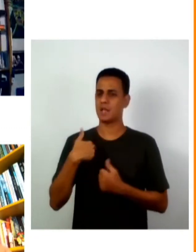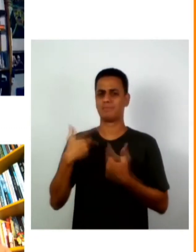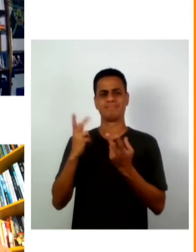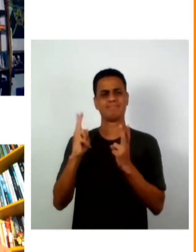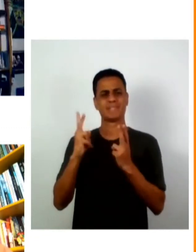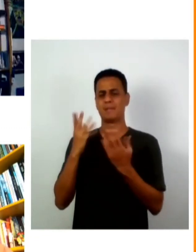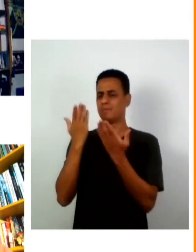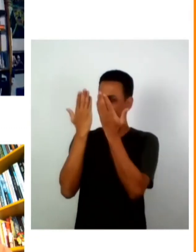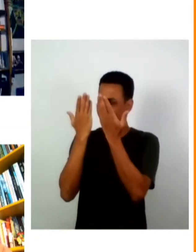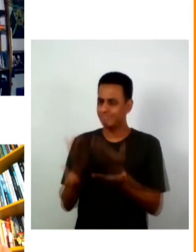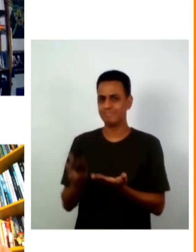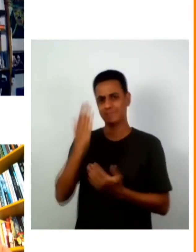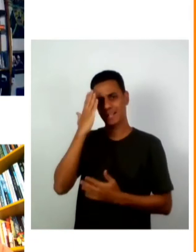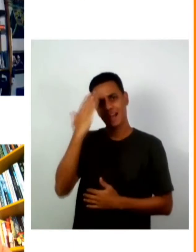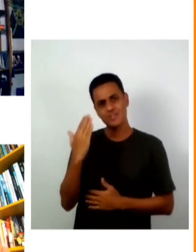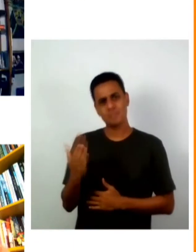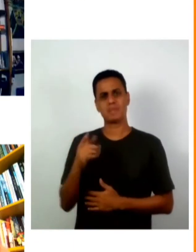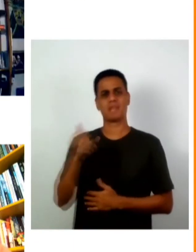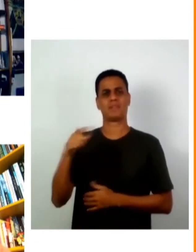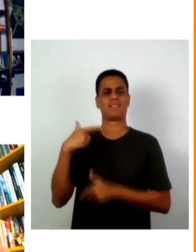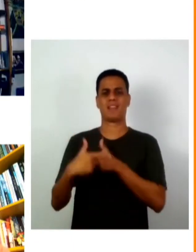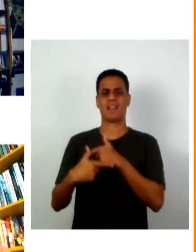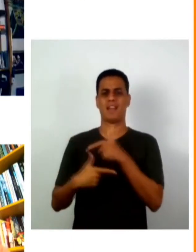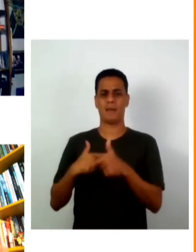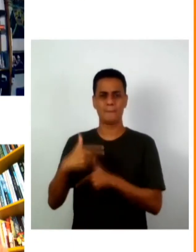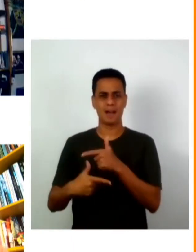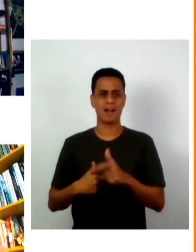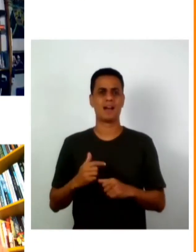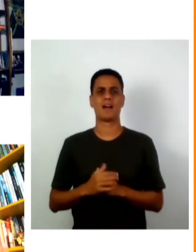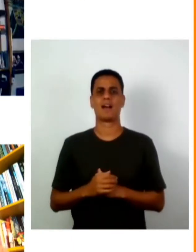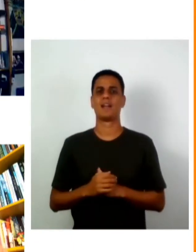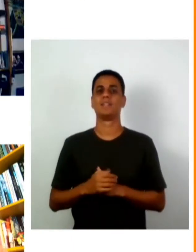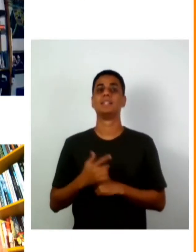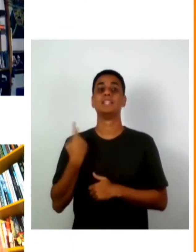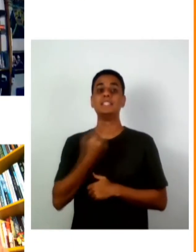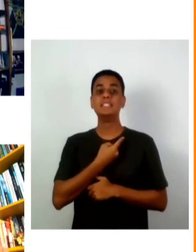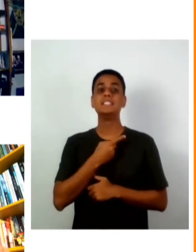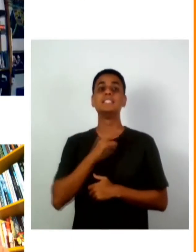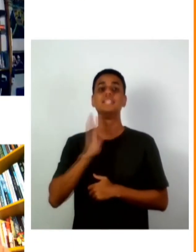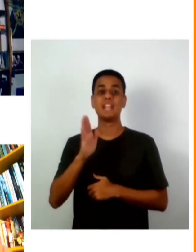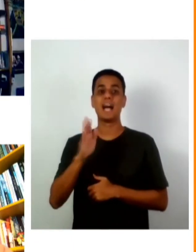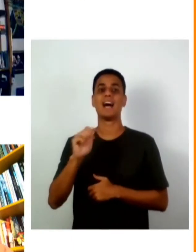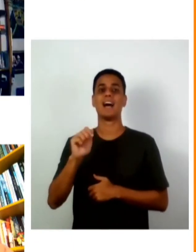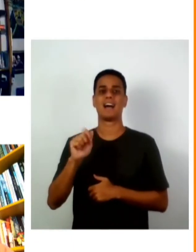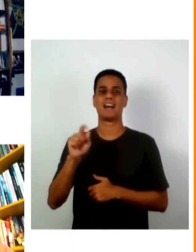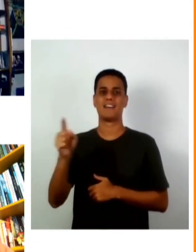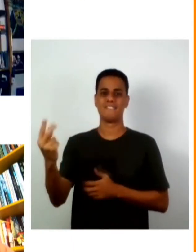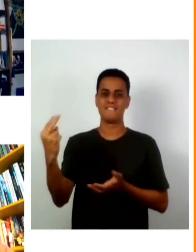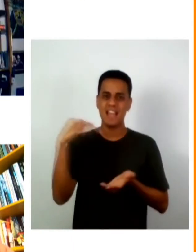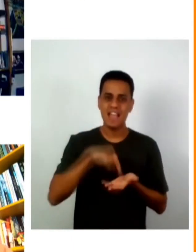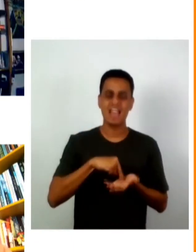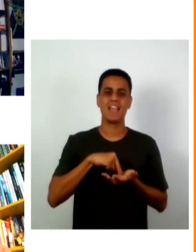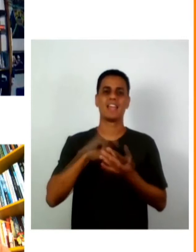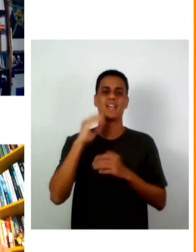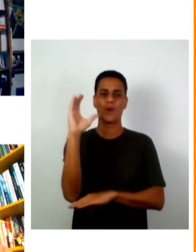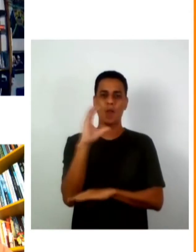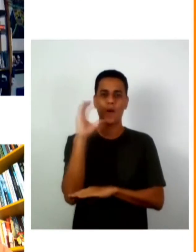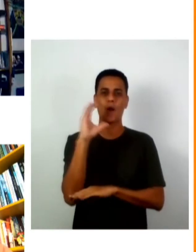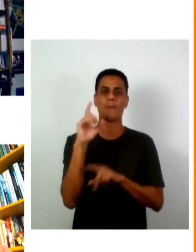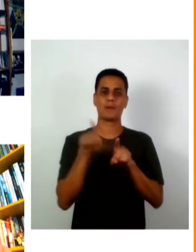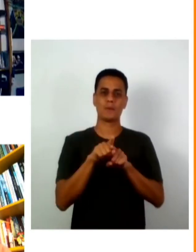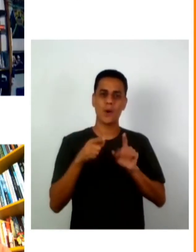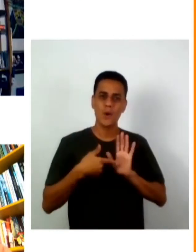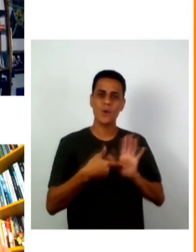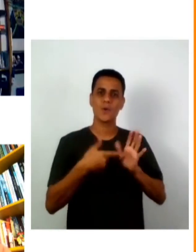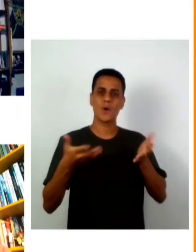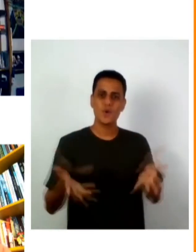admiro profundamente o seu trabalho também nós a trouxemos para a Colômbia várias vezes para